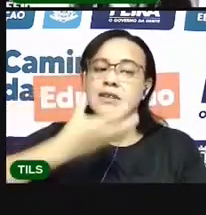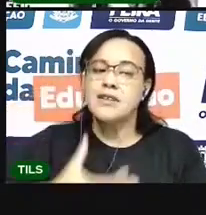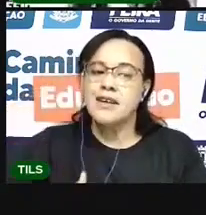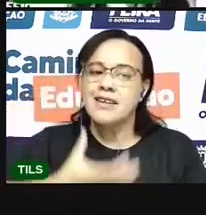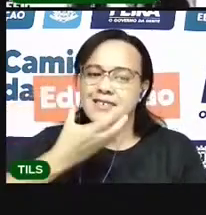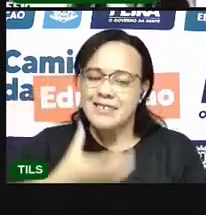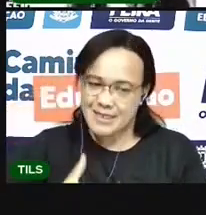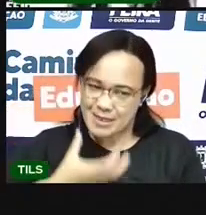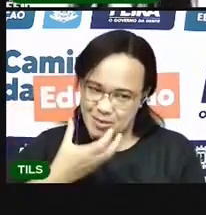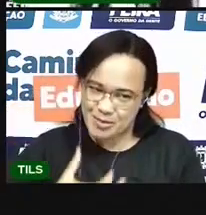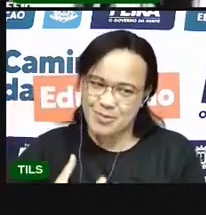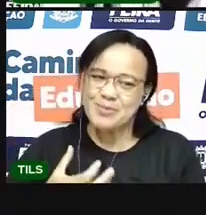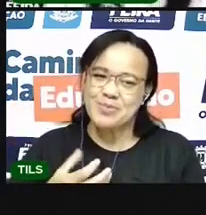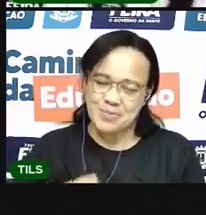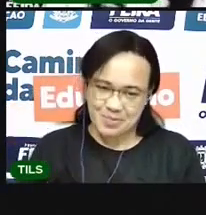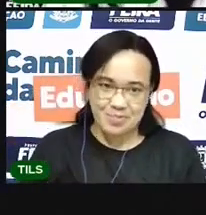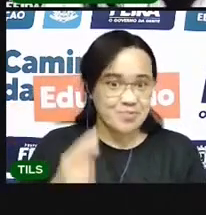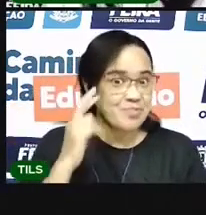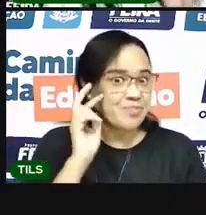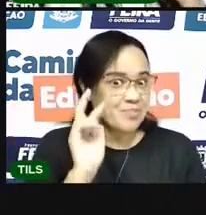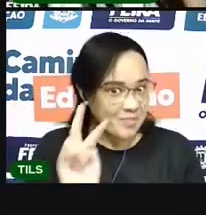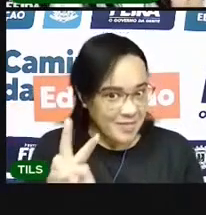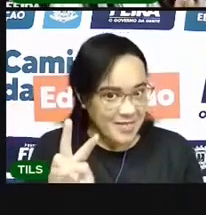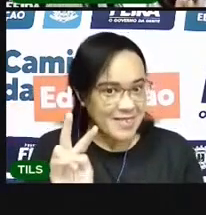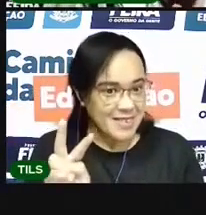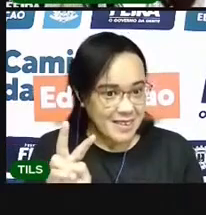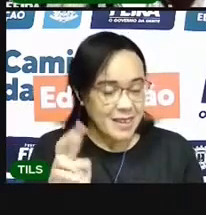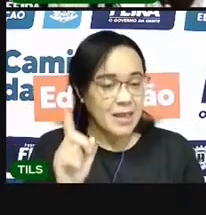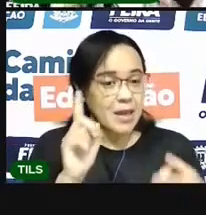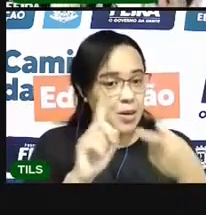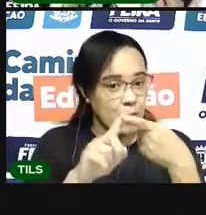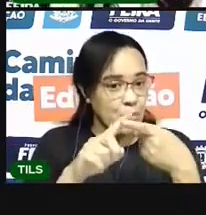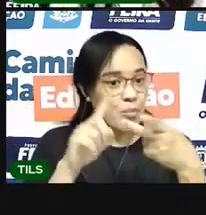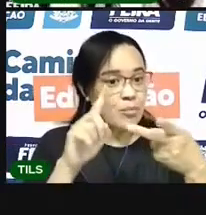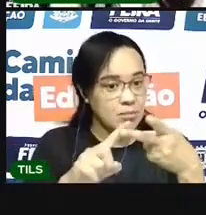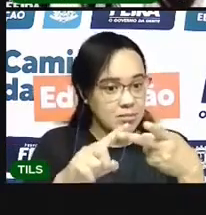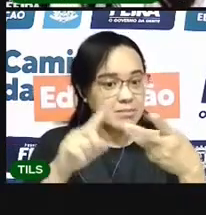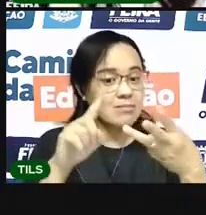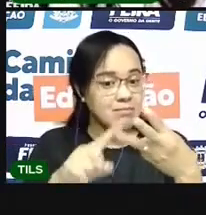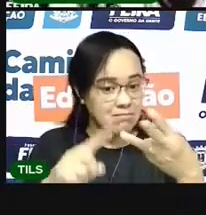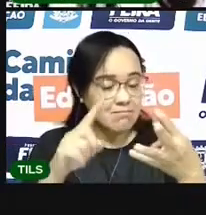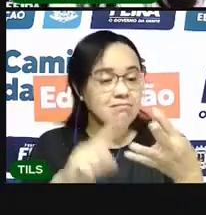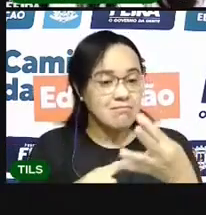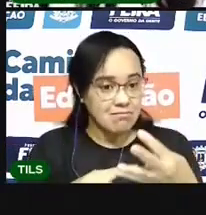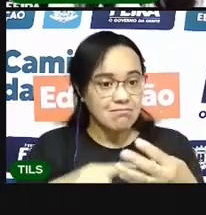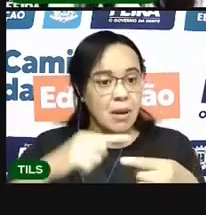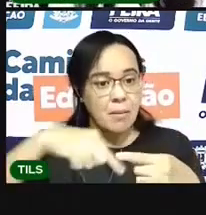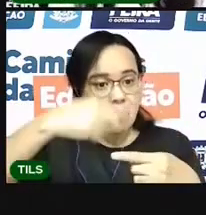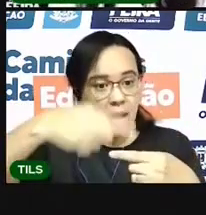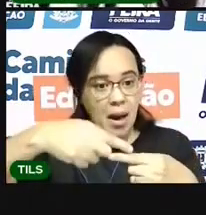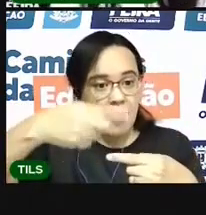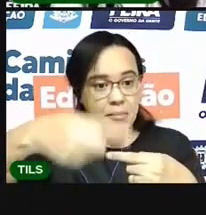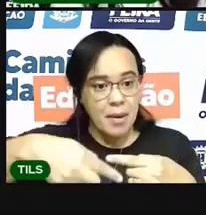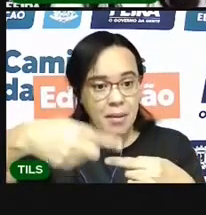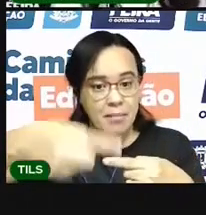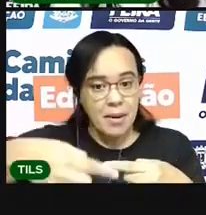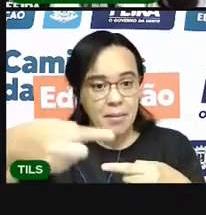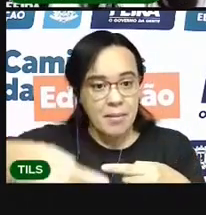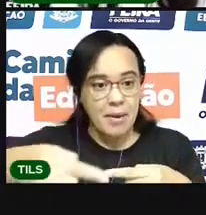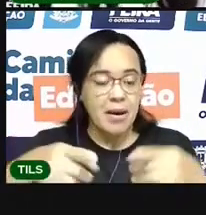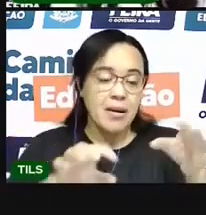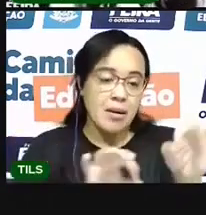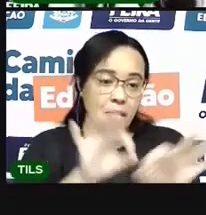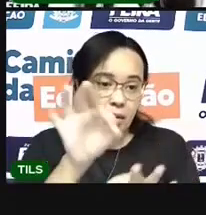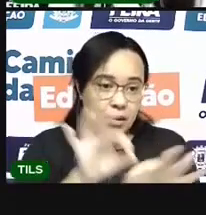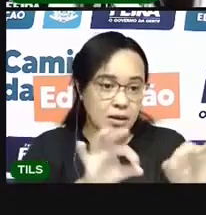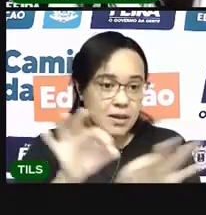e dezembro. Observem que um depois do outro. Essa organização se repete